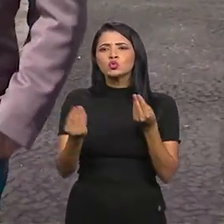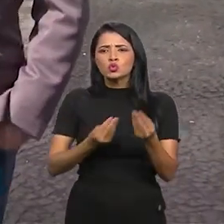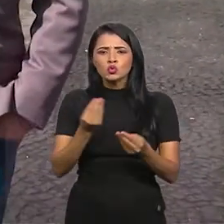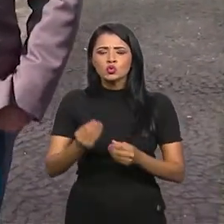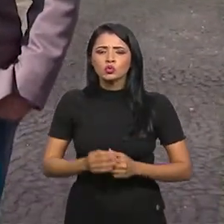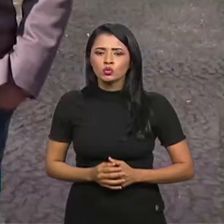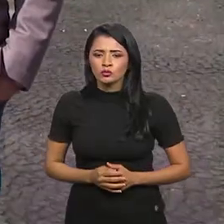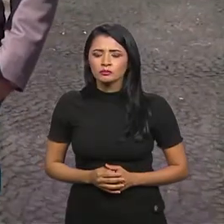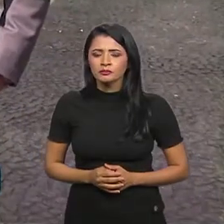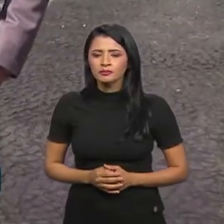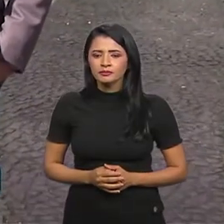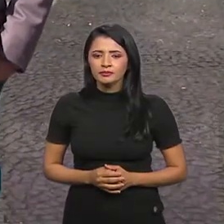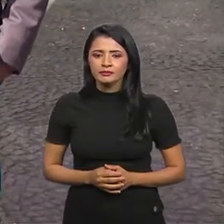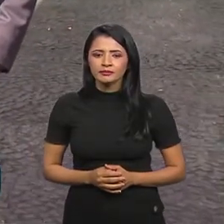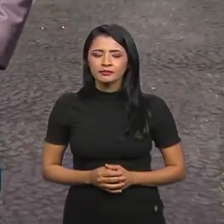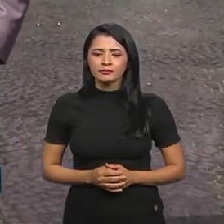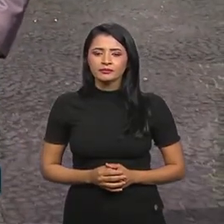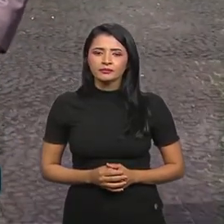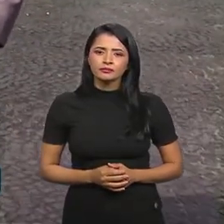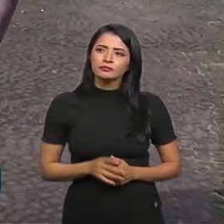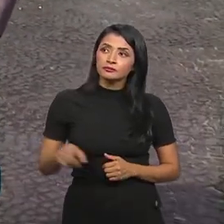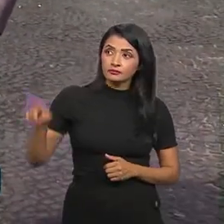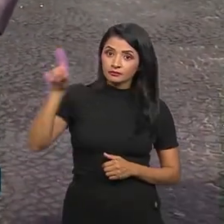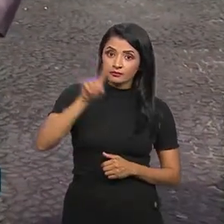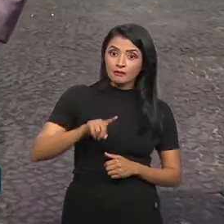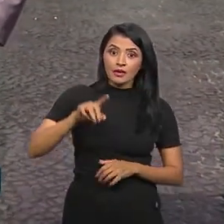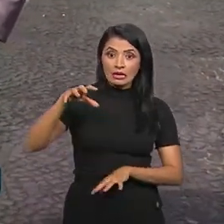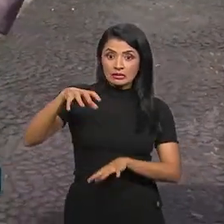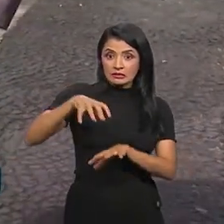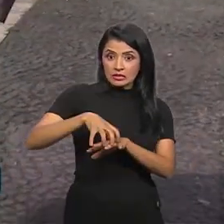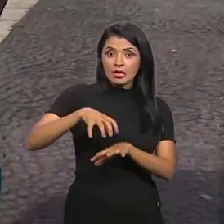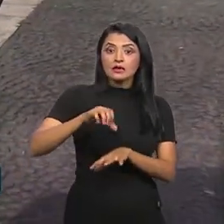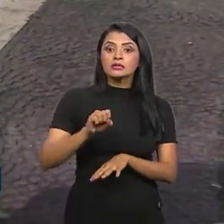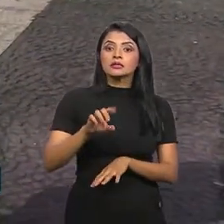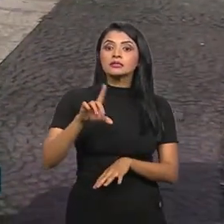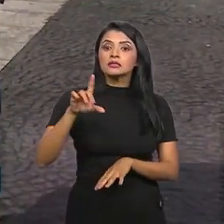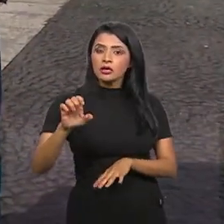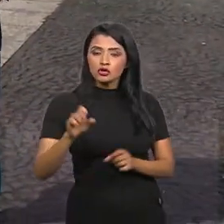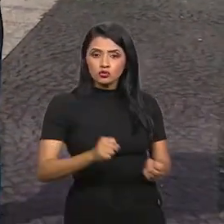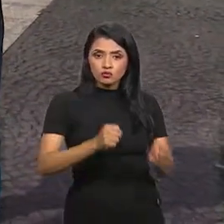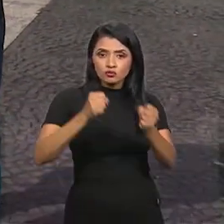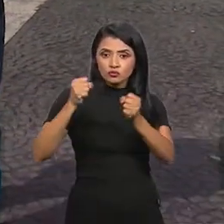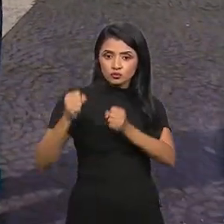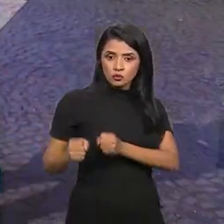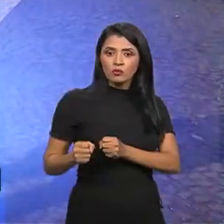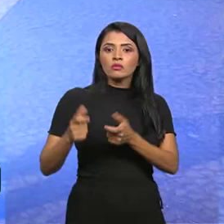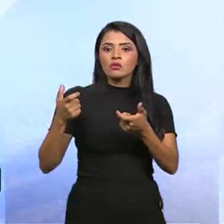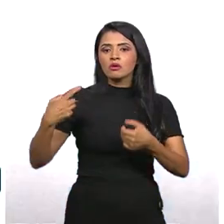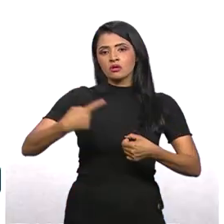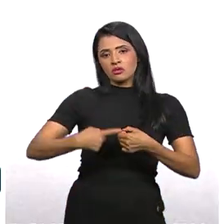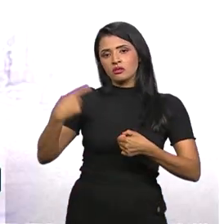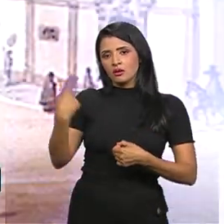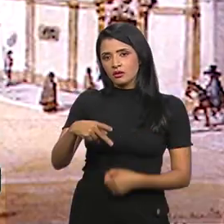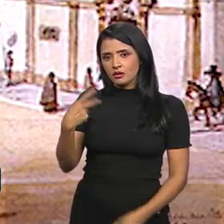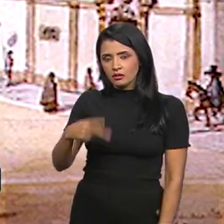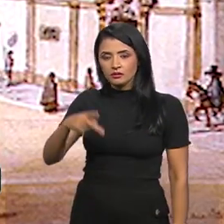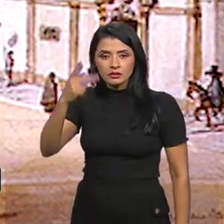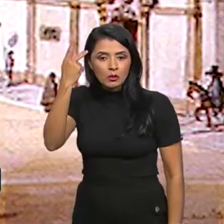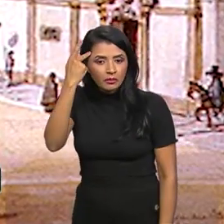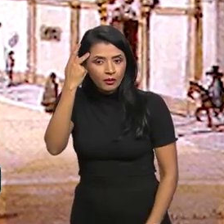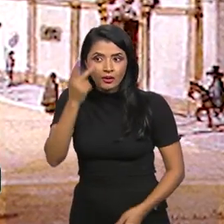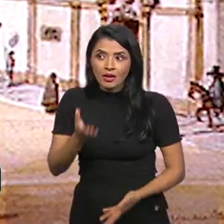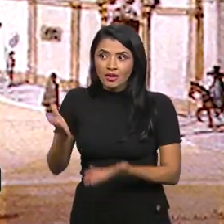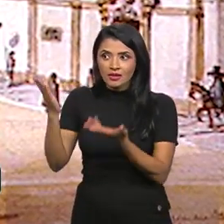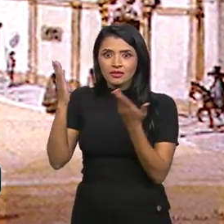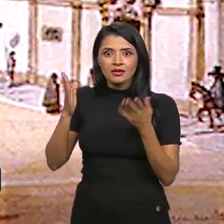a sede do poder da província de São Paulo. E é nesse